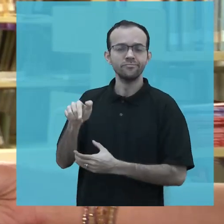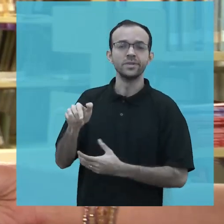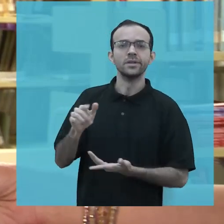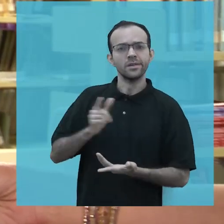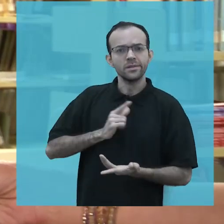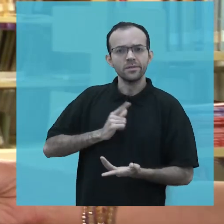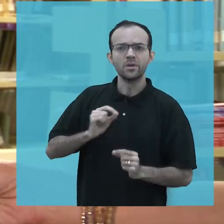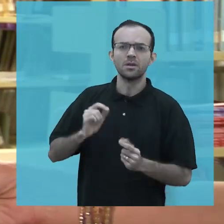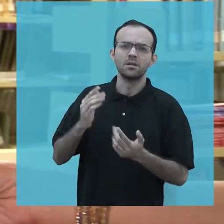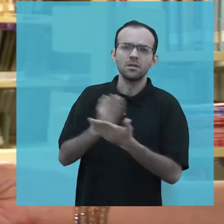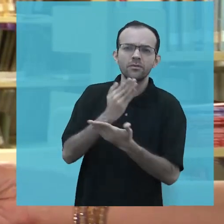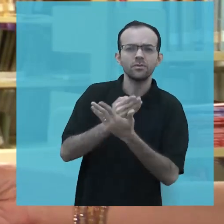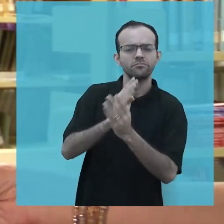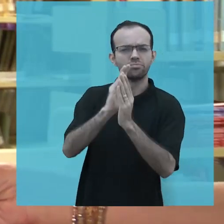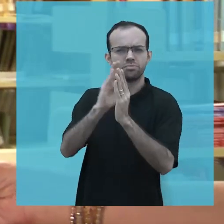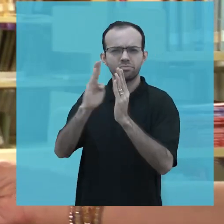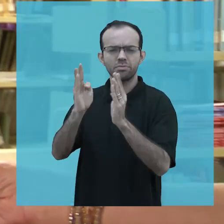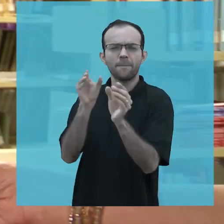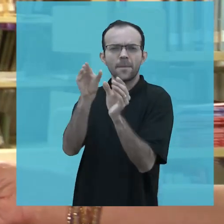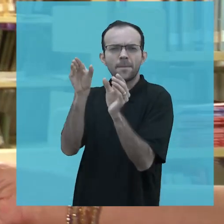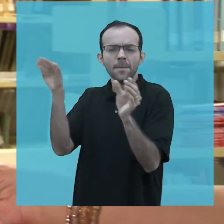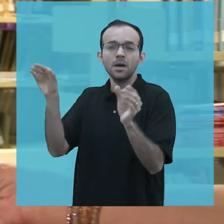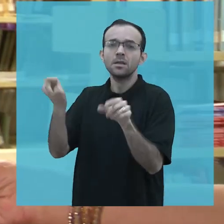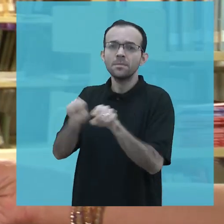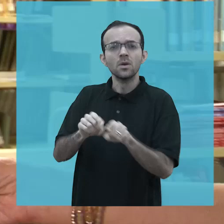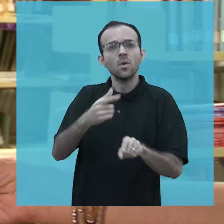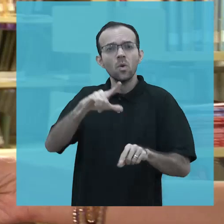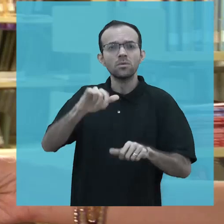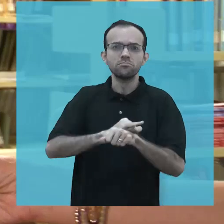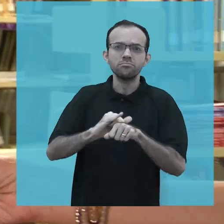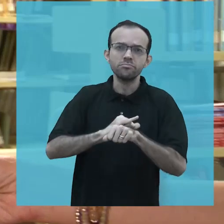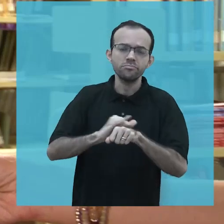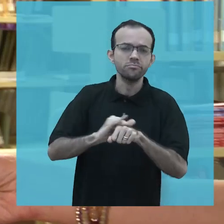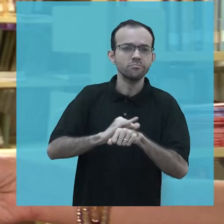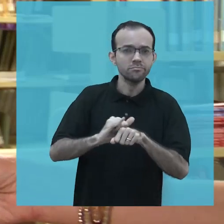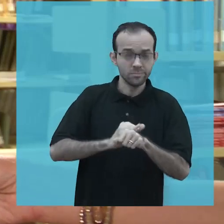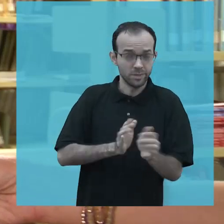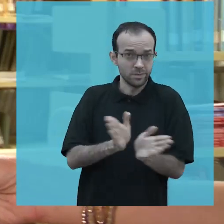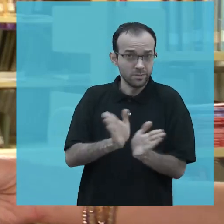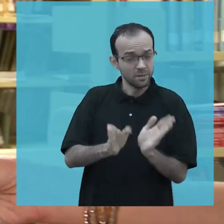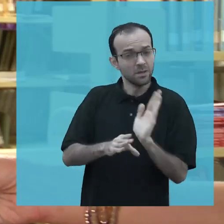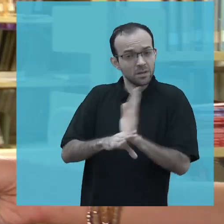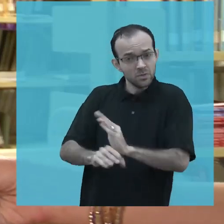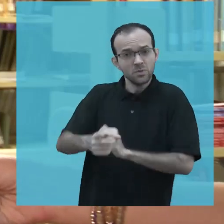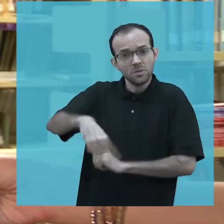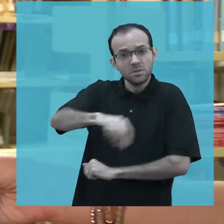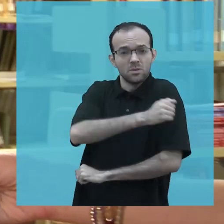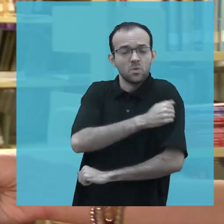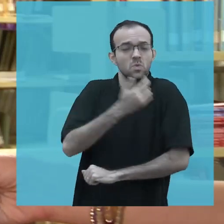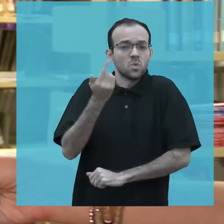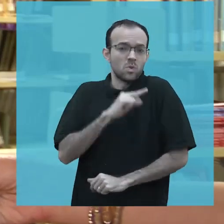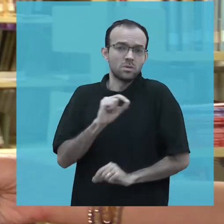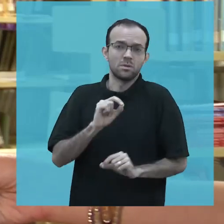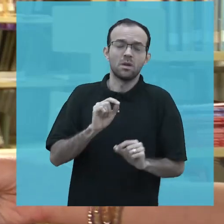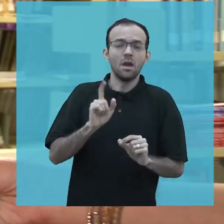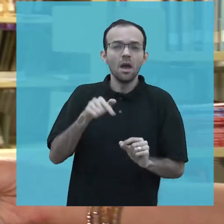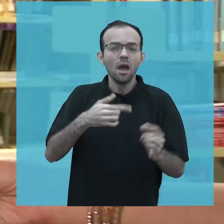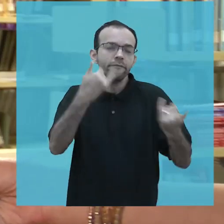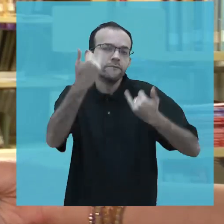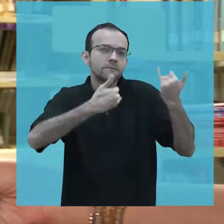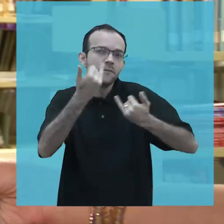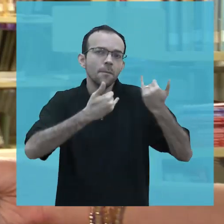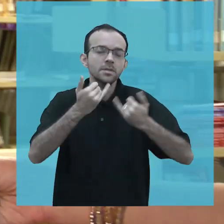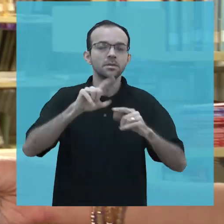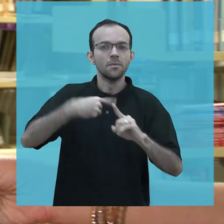vem desenvolvendo, tanto desenvolvimento de acervo científico como também outros equipamentos que possam ajudar os nossos alunos a ter